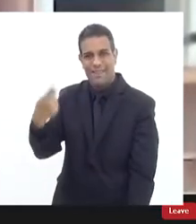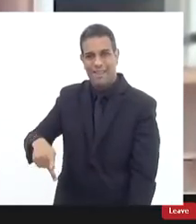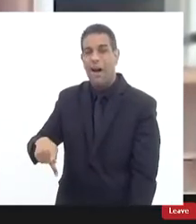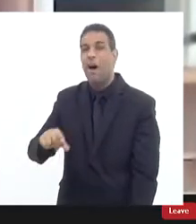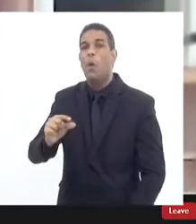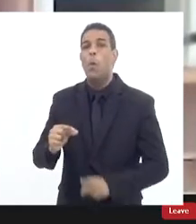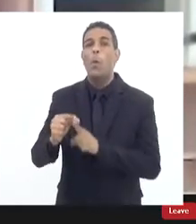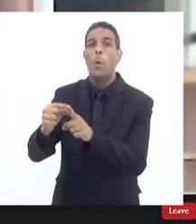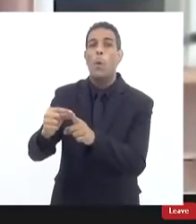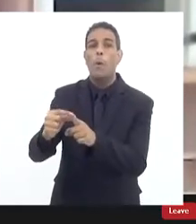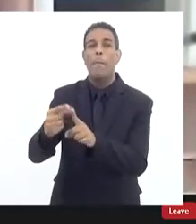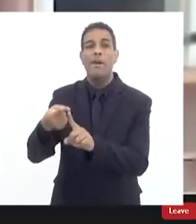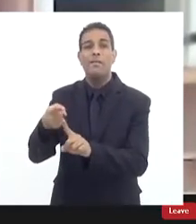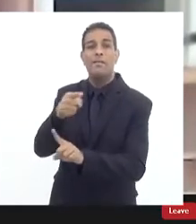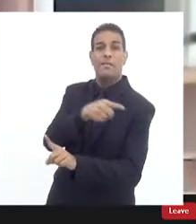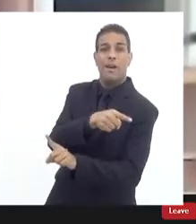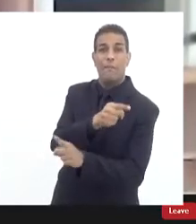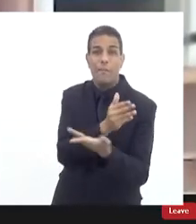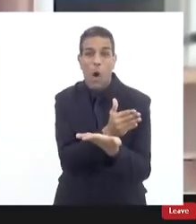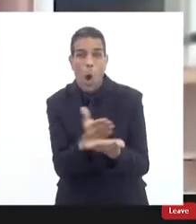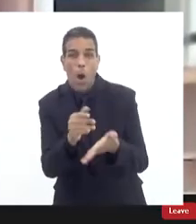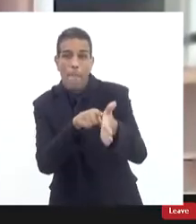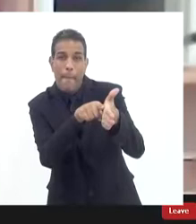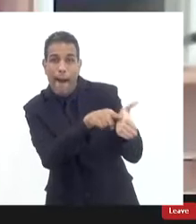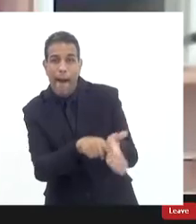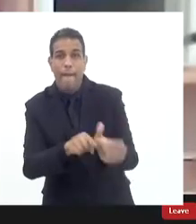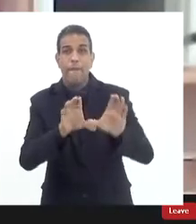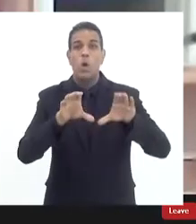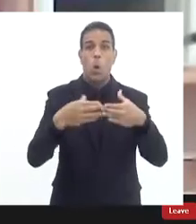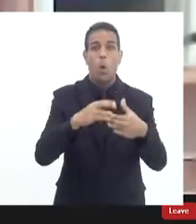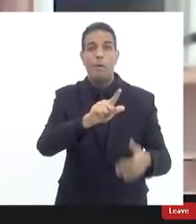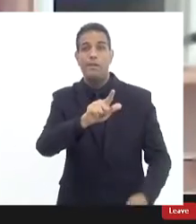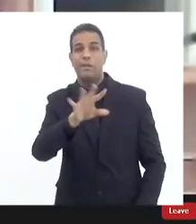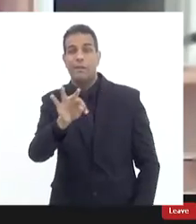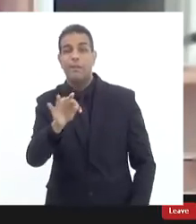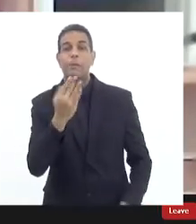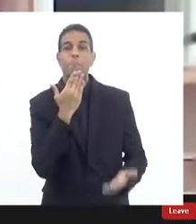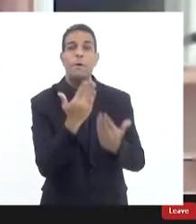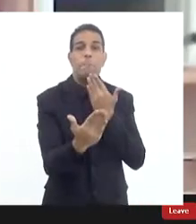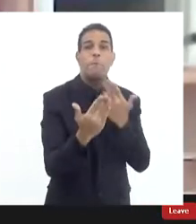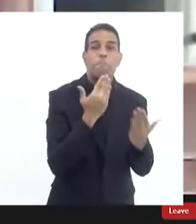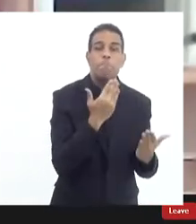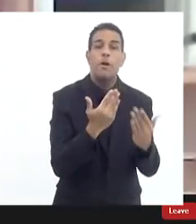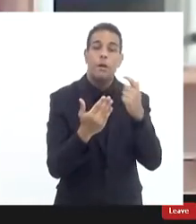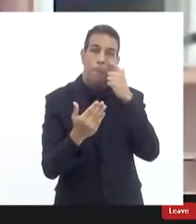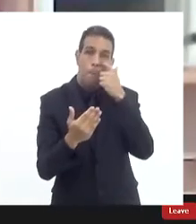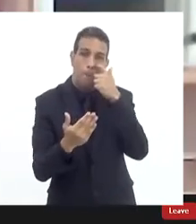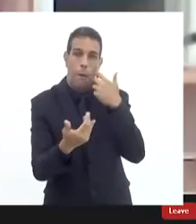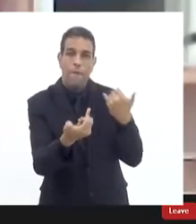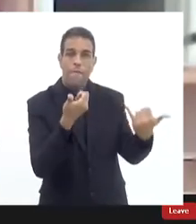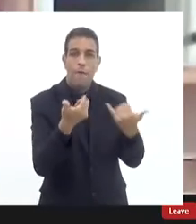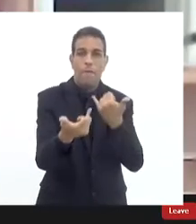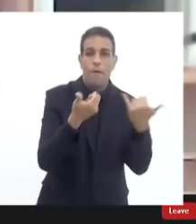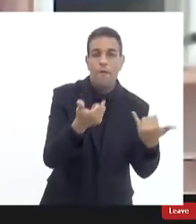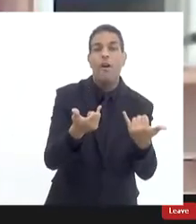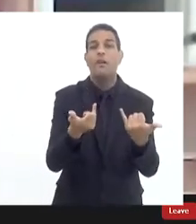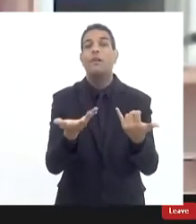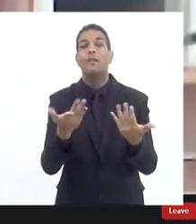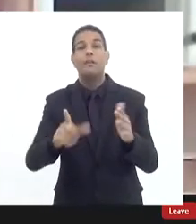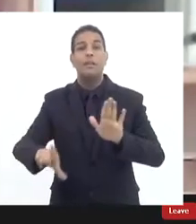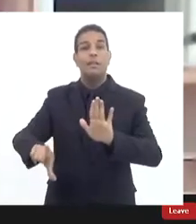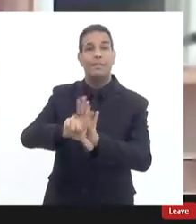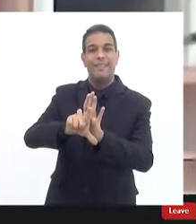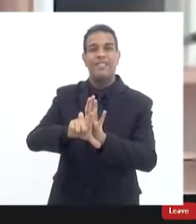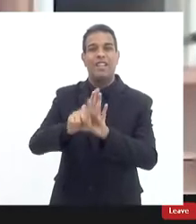praticamente na semana inicial dos trabalhos da força tarefa houve uma série de pedidos de informações com base na lei de